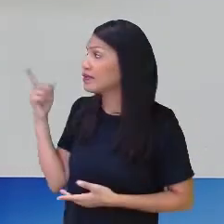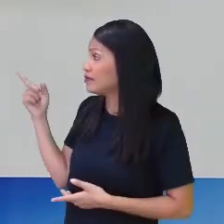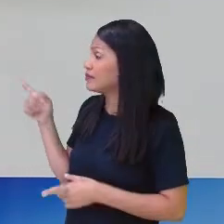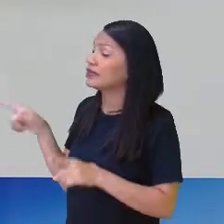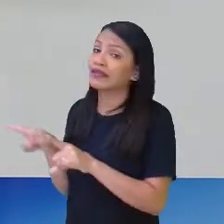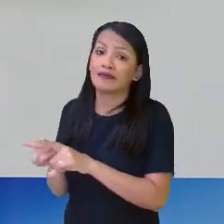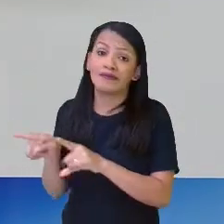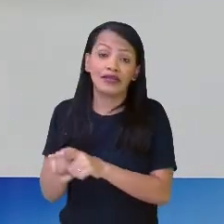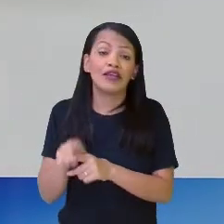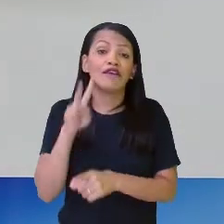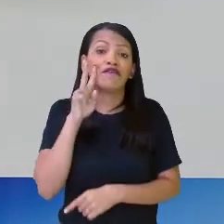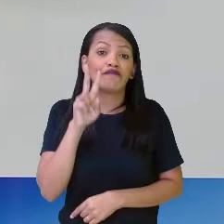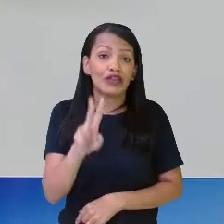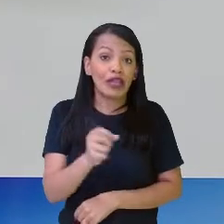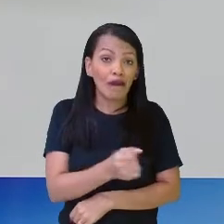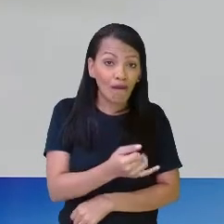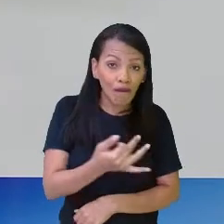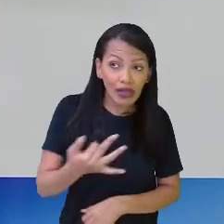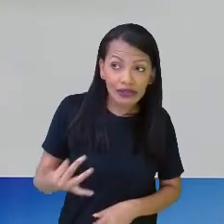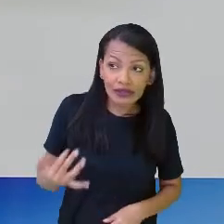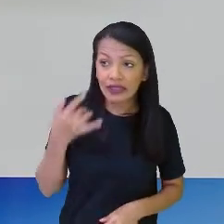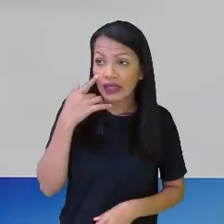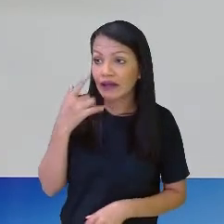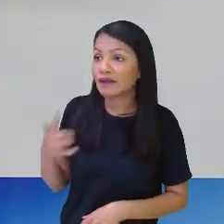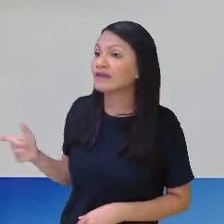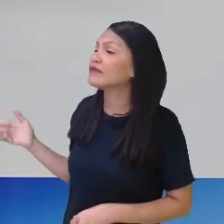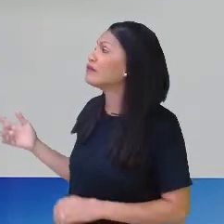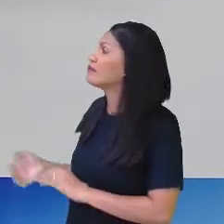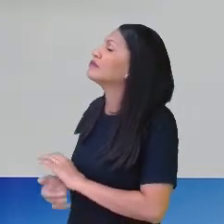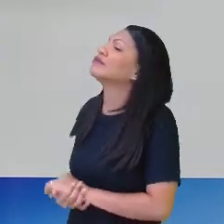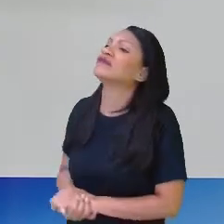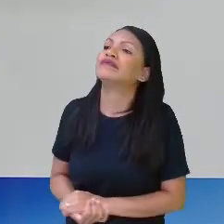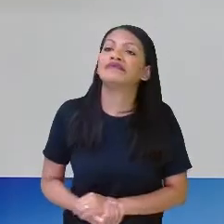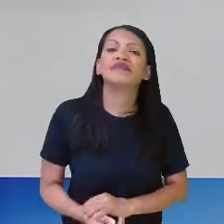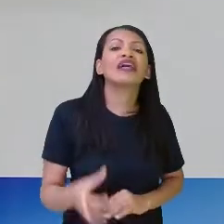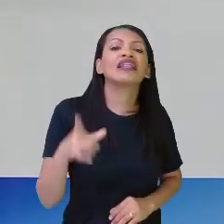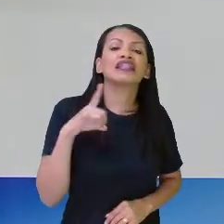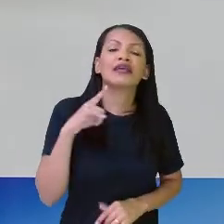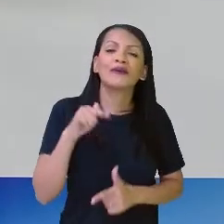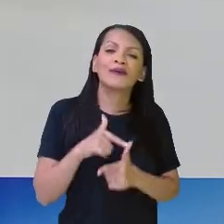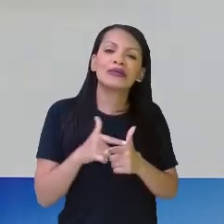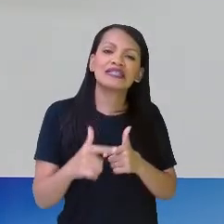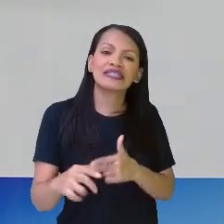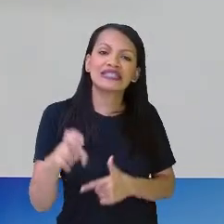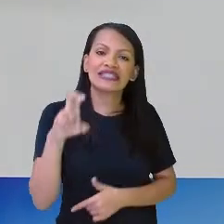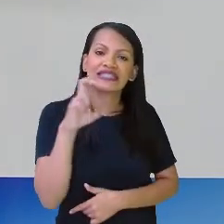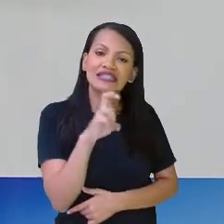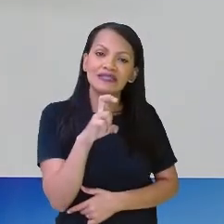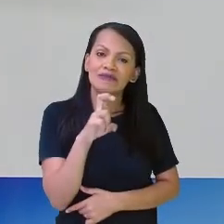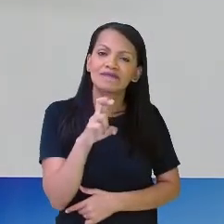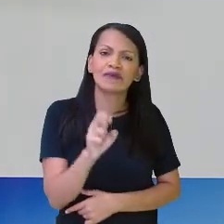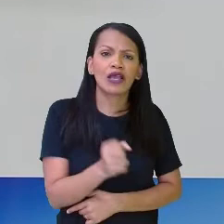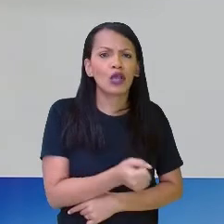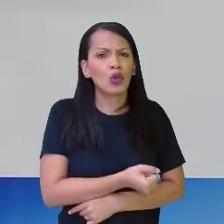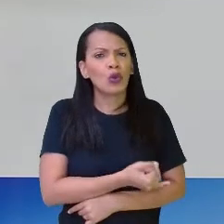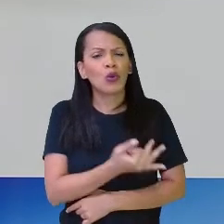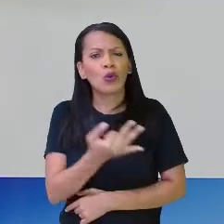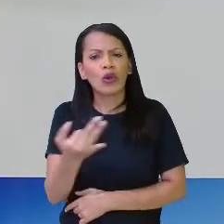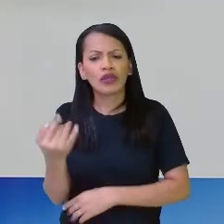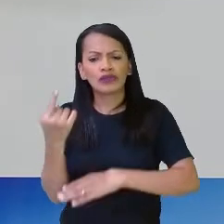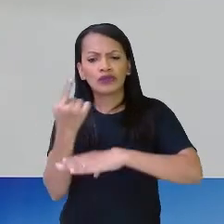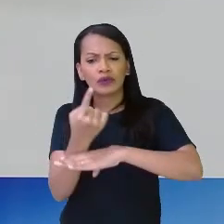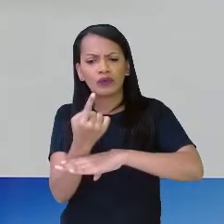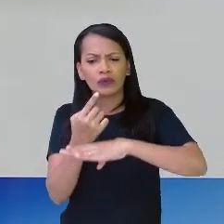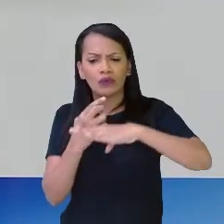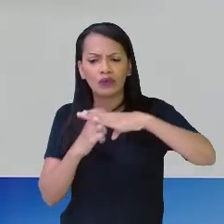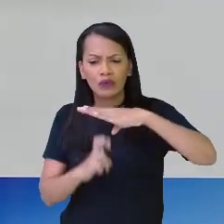quantidade que está naquela parte. Olha lá. Eu tenho 5 partes, não é verdade? E aí, quanto é um quinto? Como